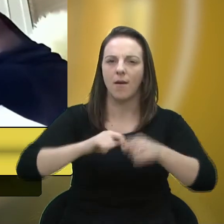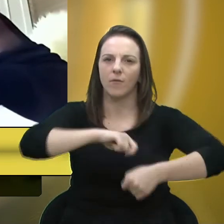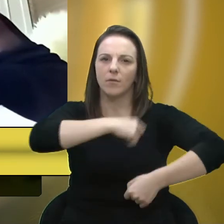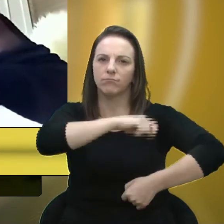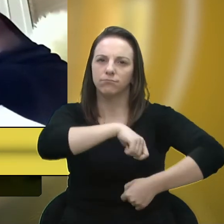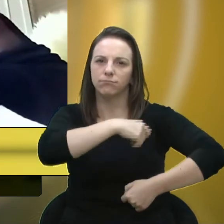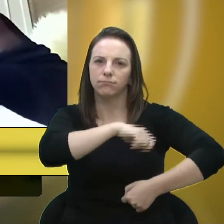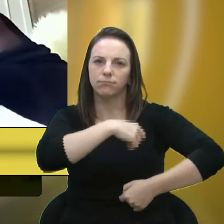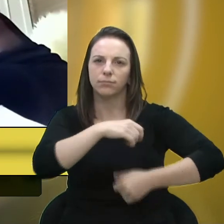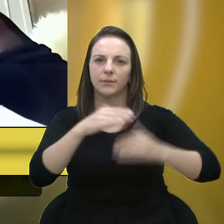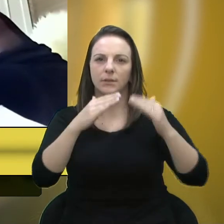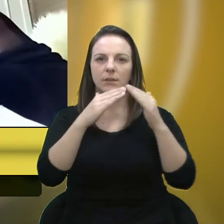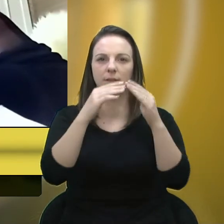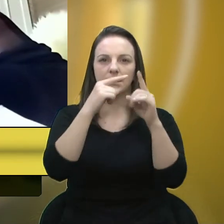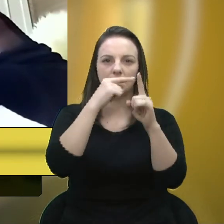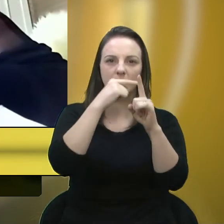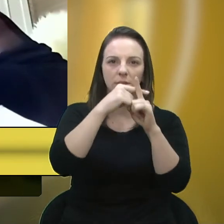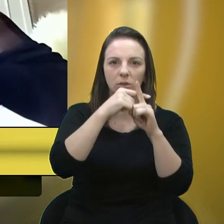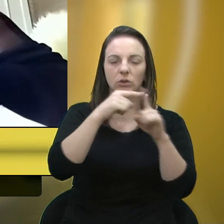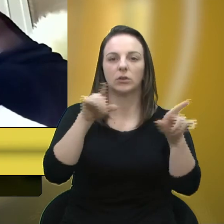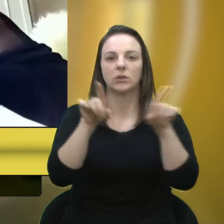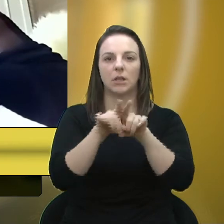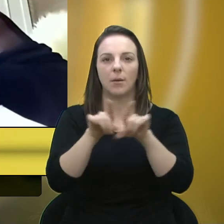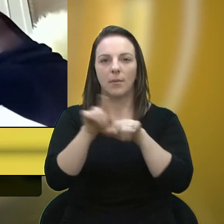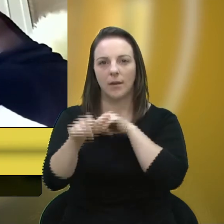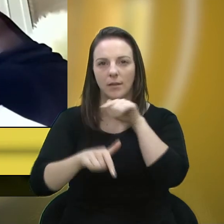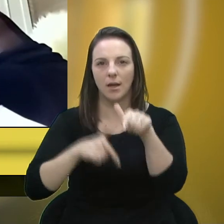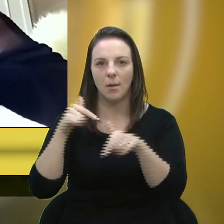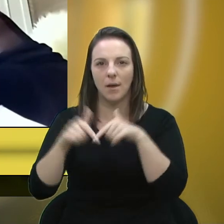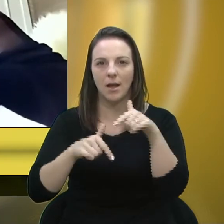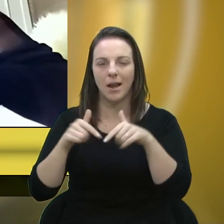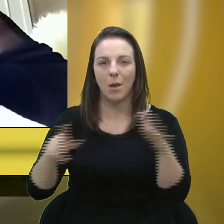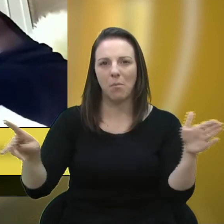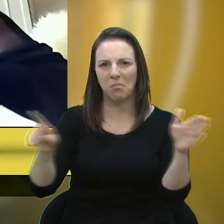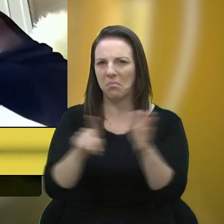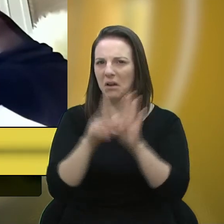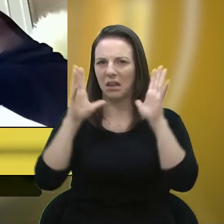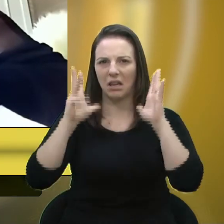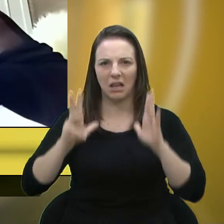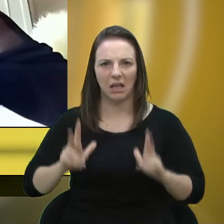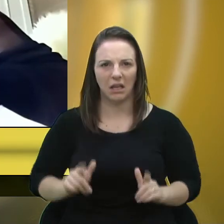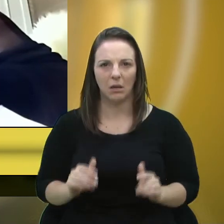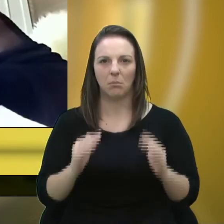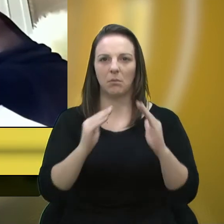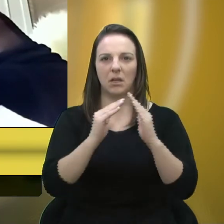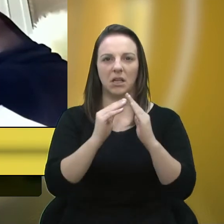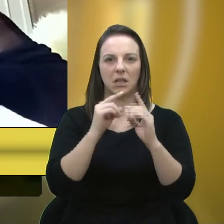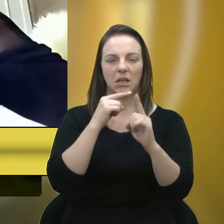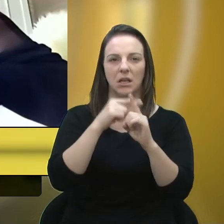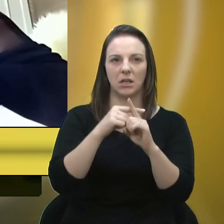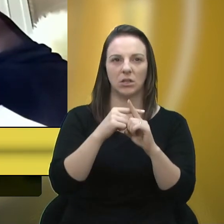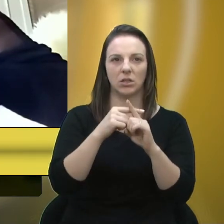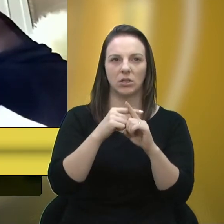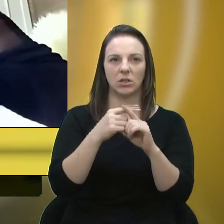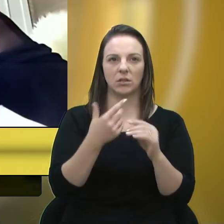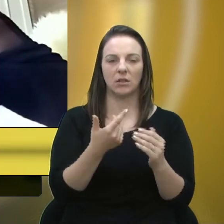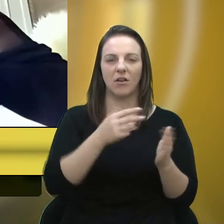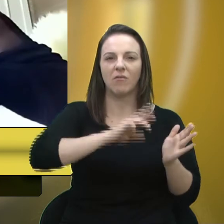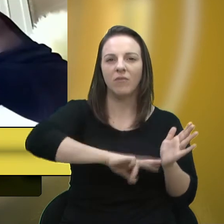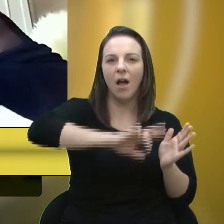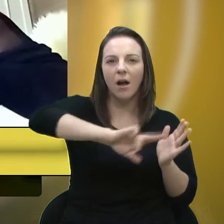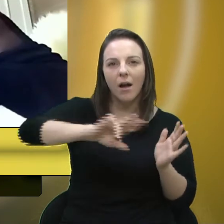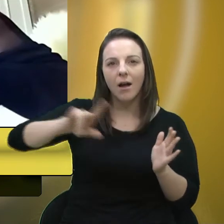uma pessoa que ajudava na própria limpeza da igreja, enfim, inúmeras